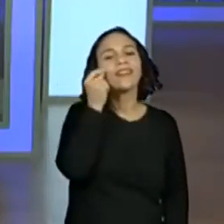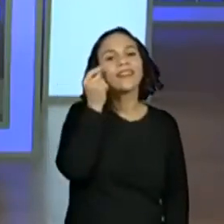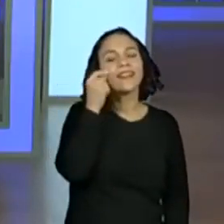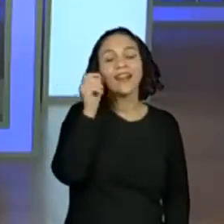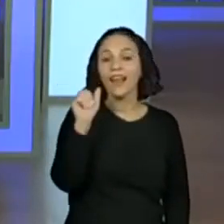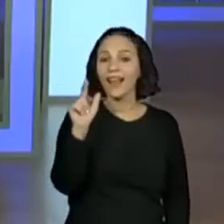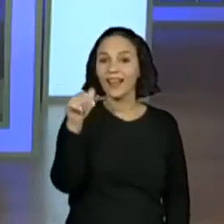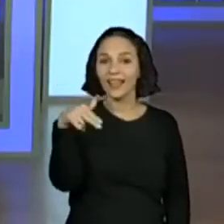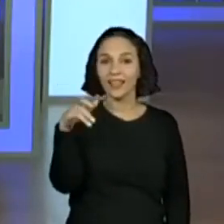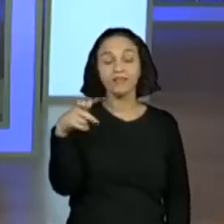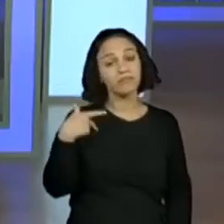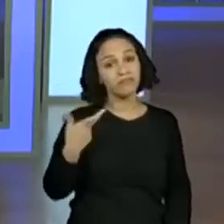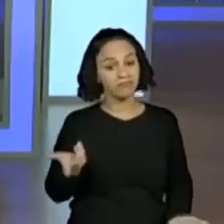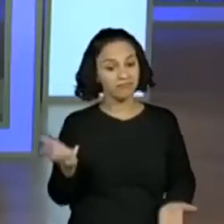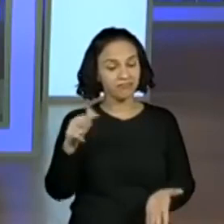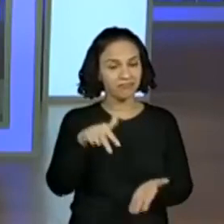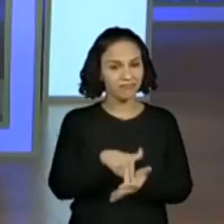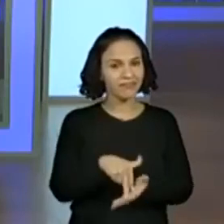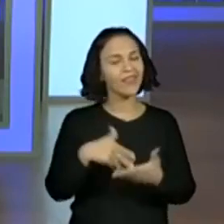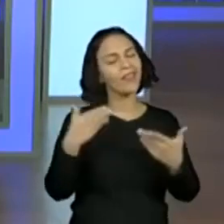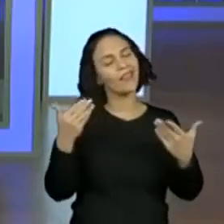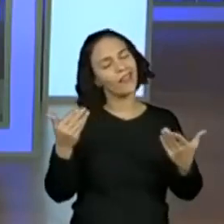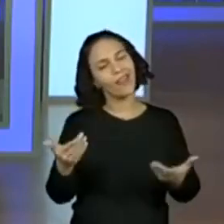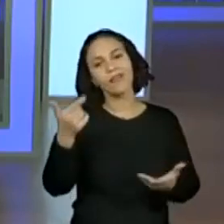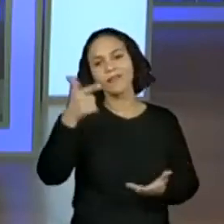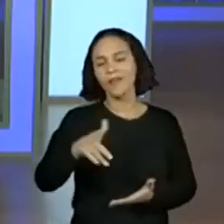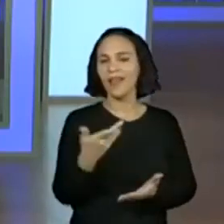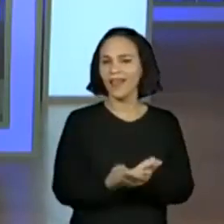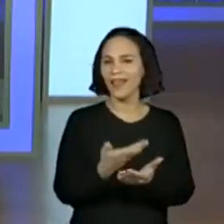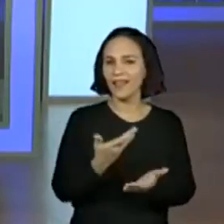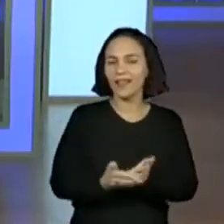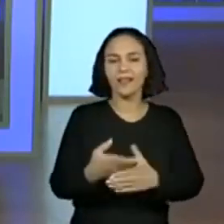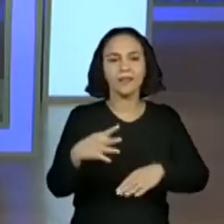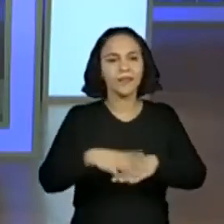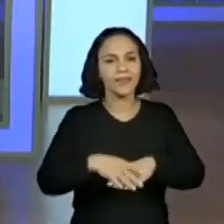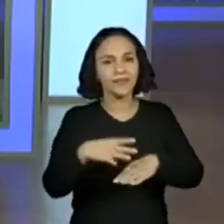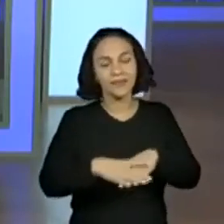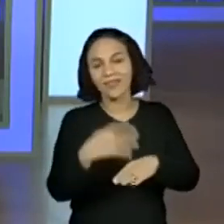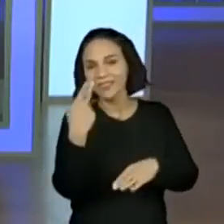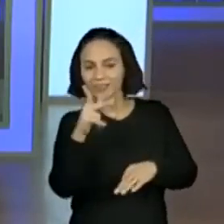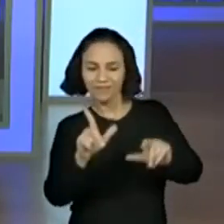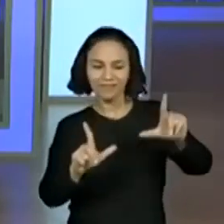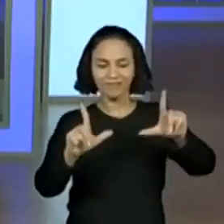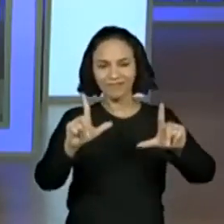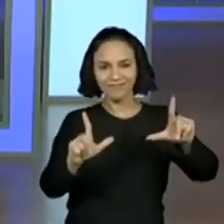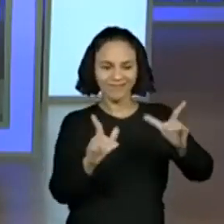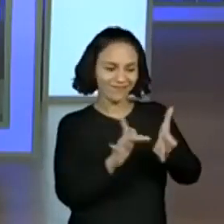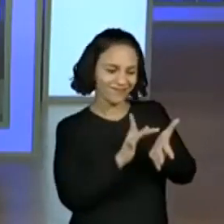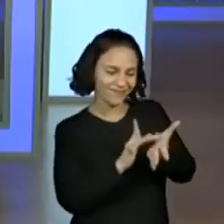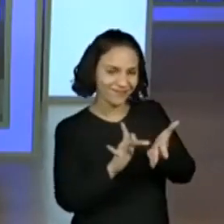E se eu estou na área é porque é mais um dia de matemática na sua telinha.